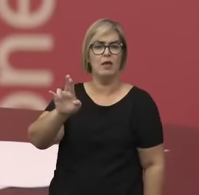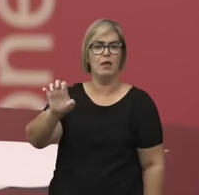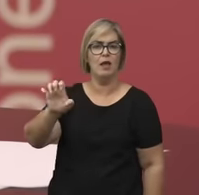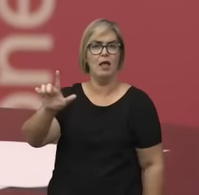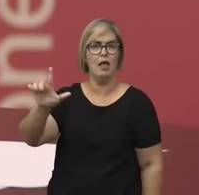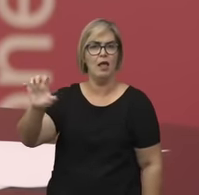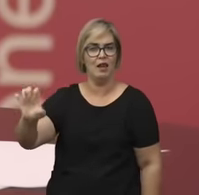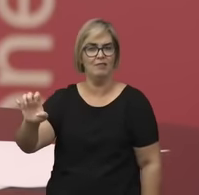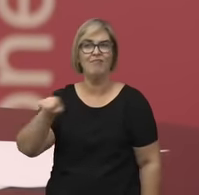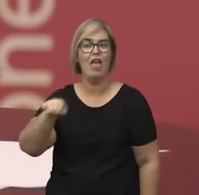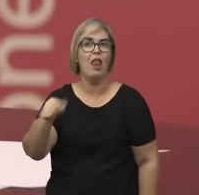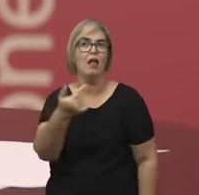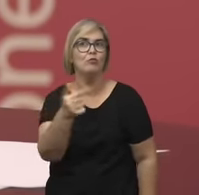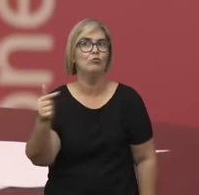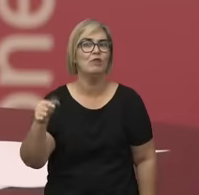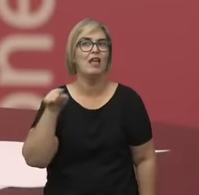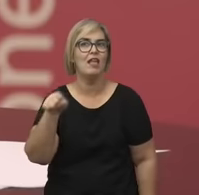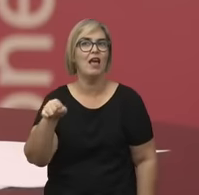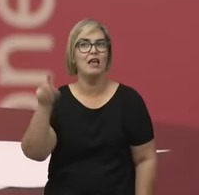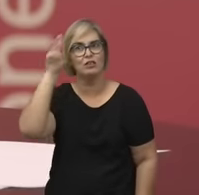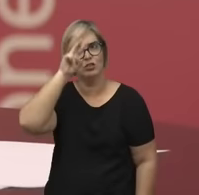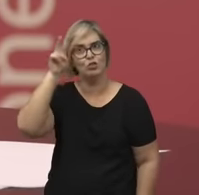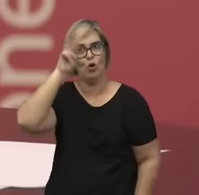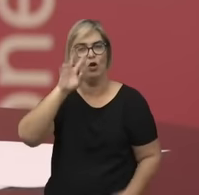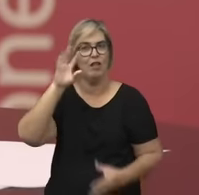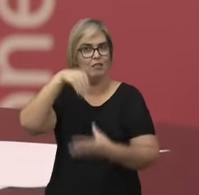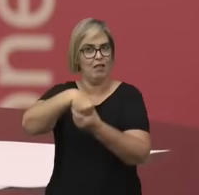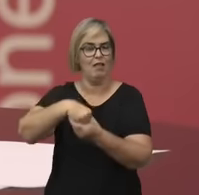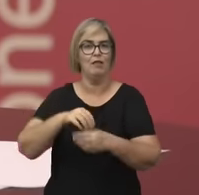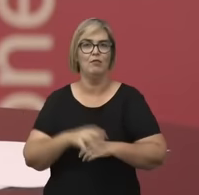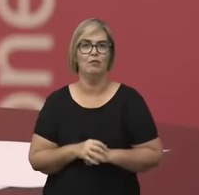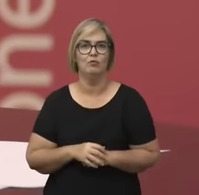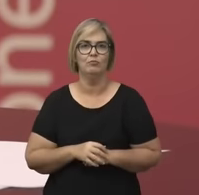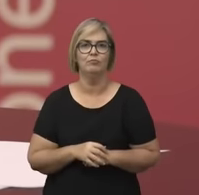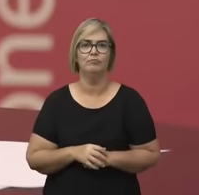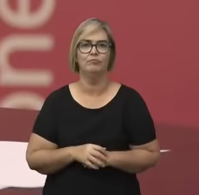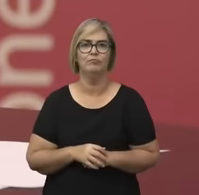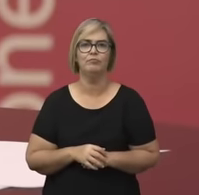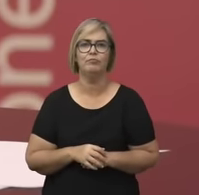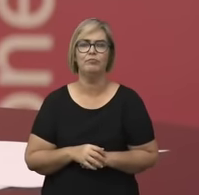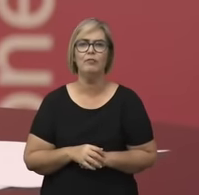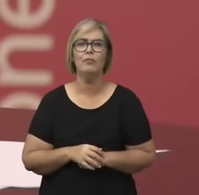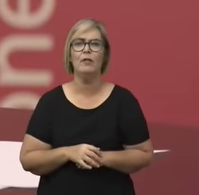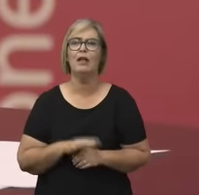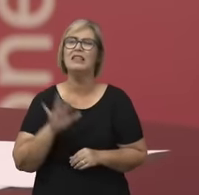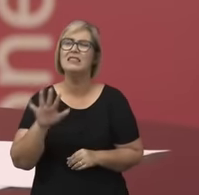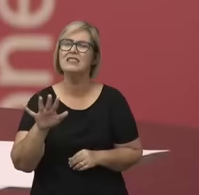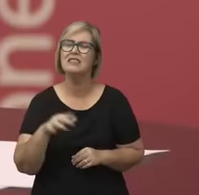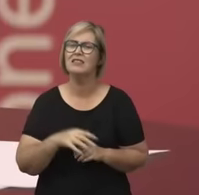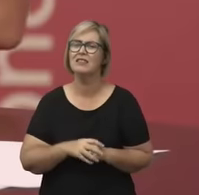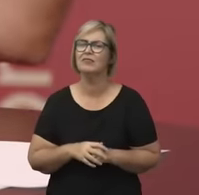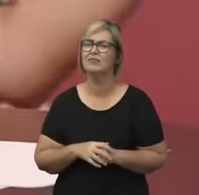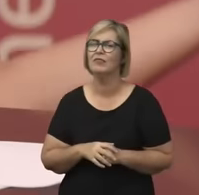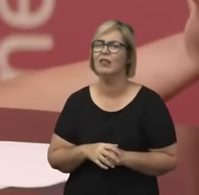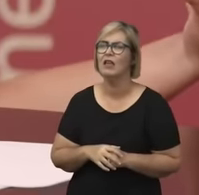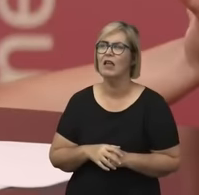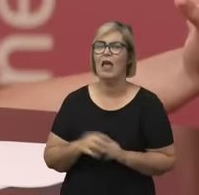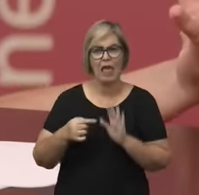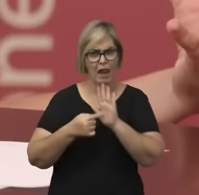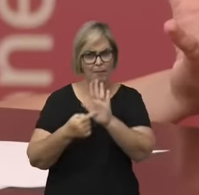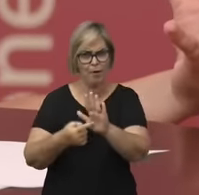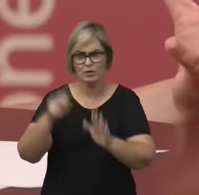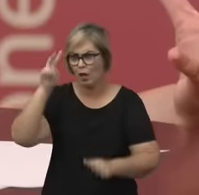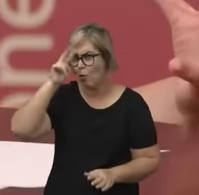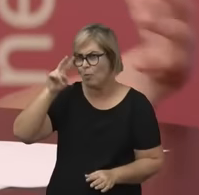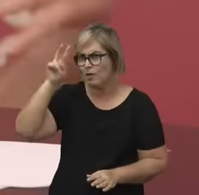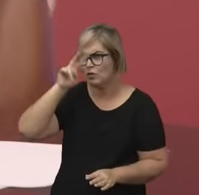né? E tem uma razão para isso. Se, por um lado, a gente pode dizer que a Kerelle de Fome, ela faz parte de uma história mais longa